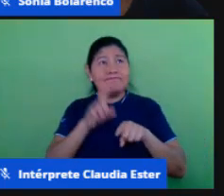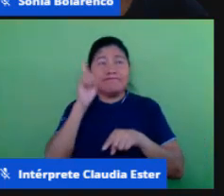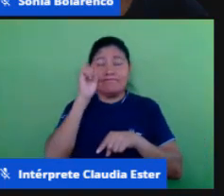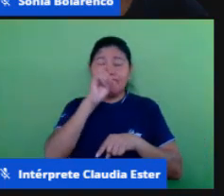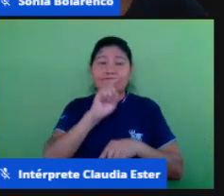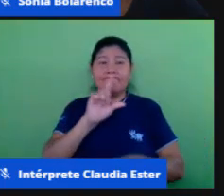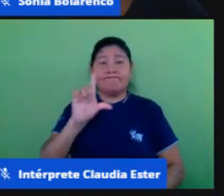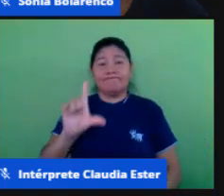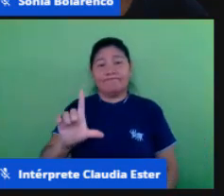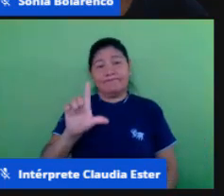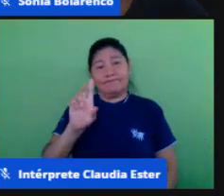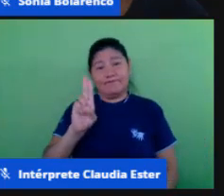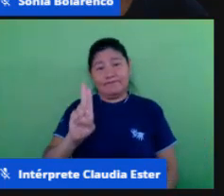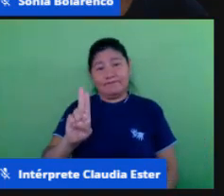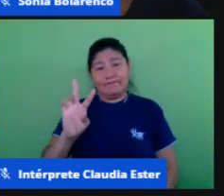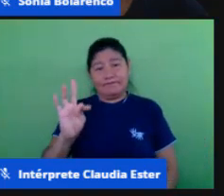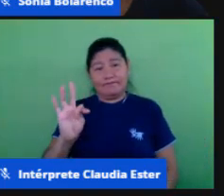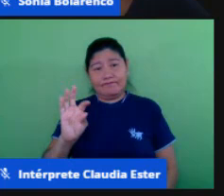enquanto